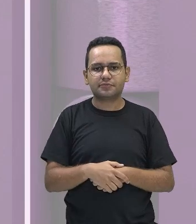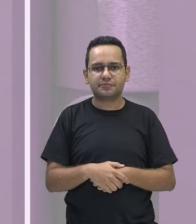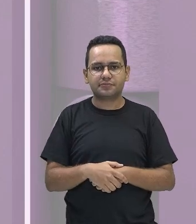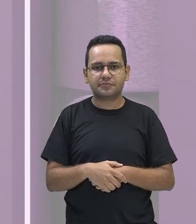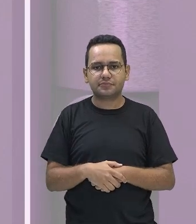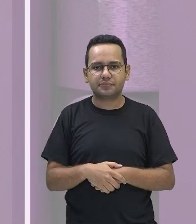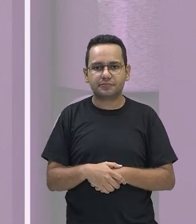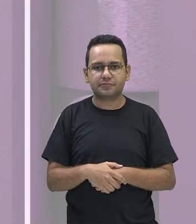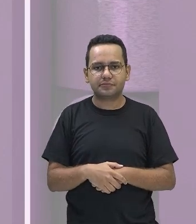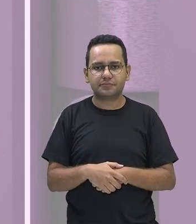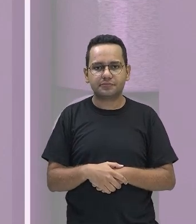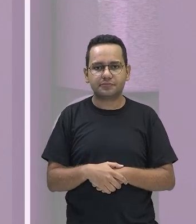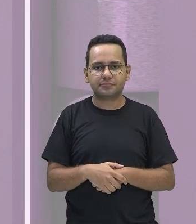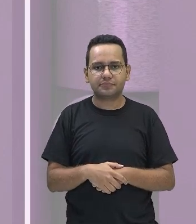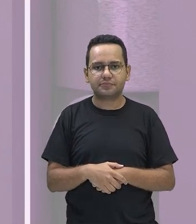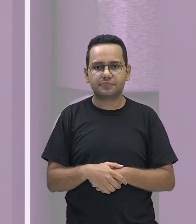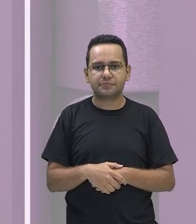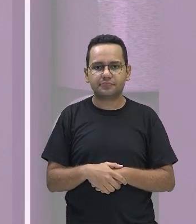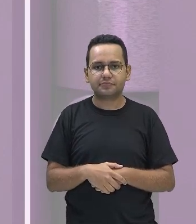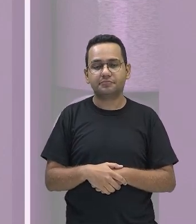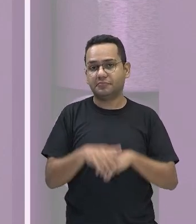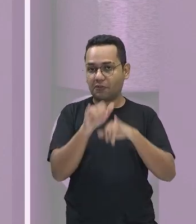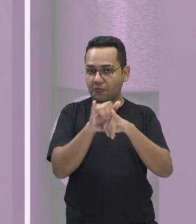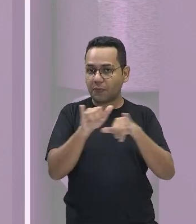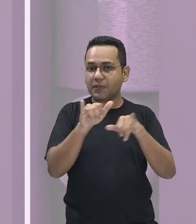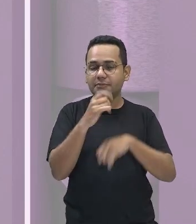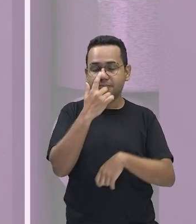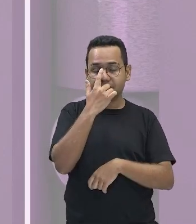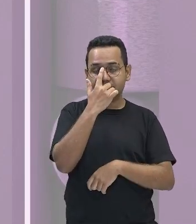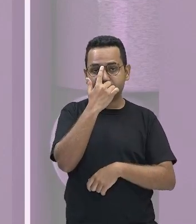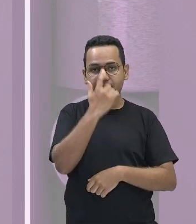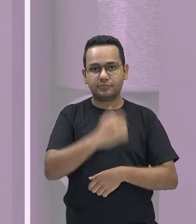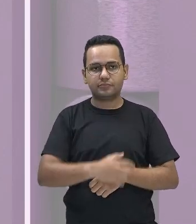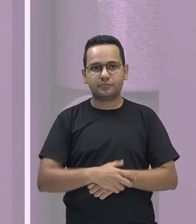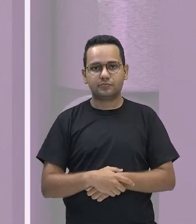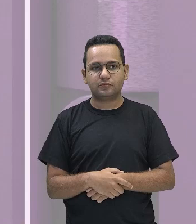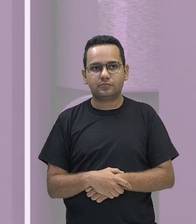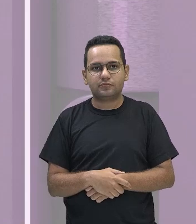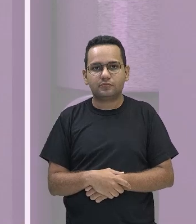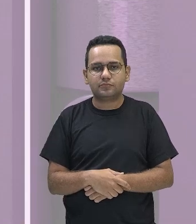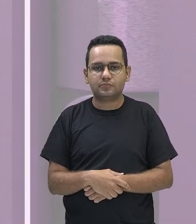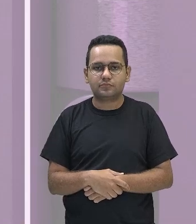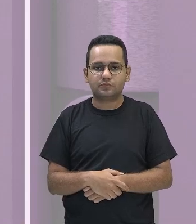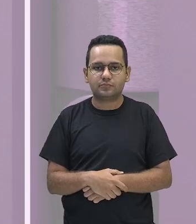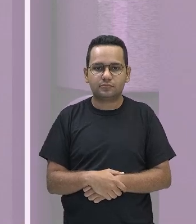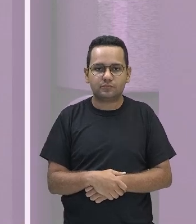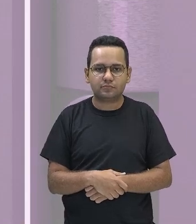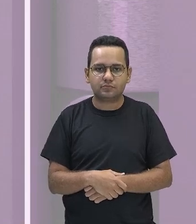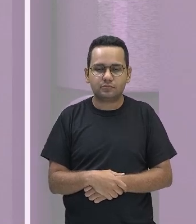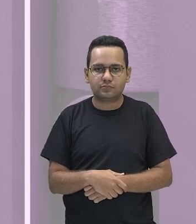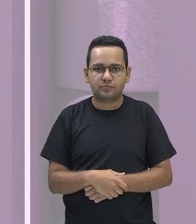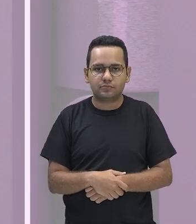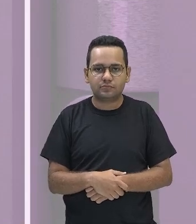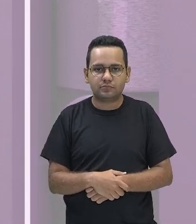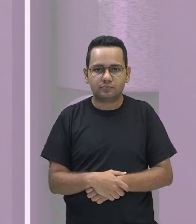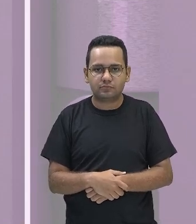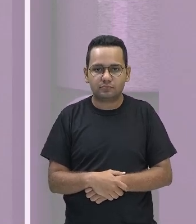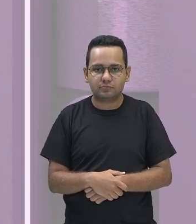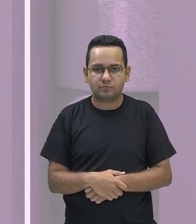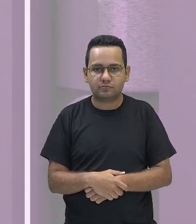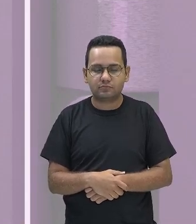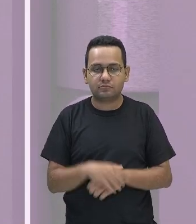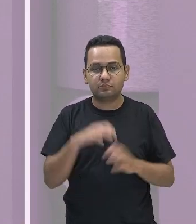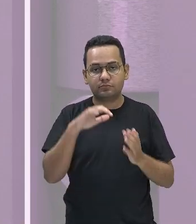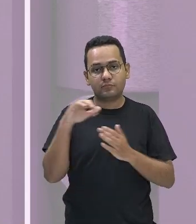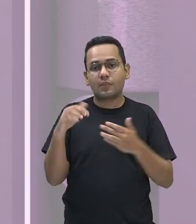divulgações, tudo bem? Então, agora a gente vai aprender quais são os gráficos e qual é a diferença,